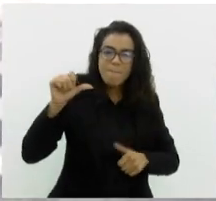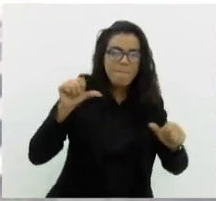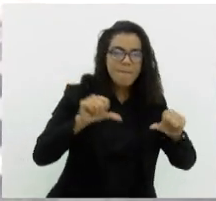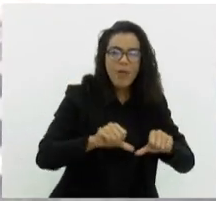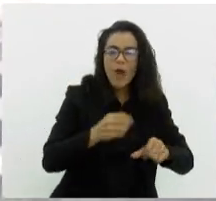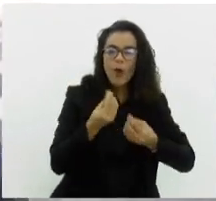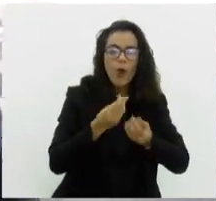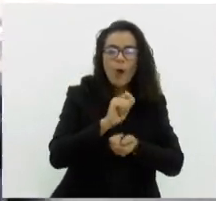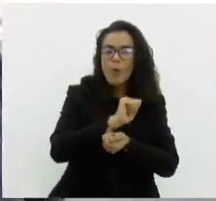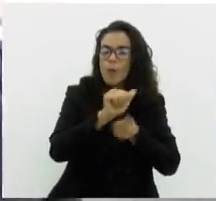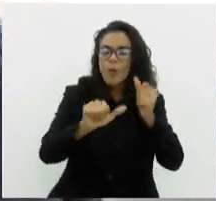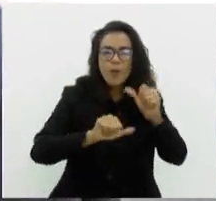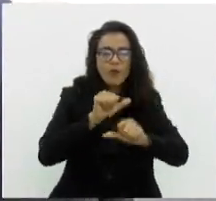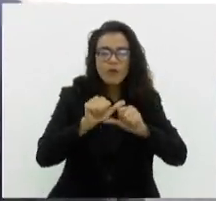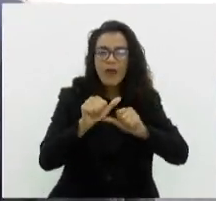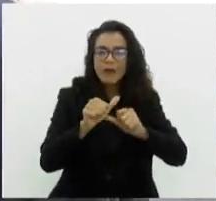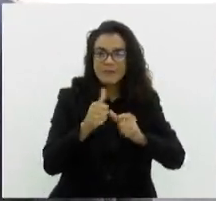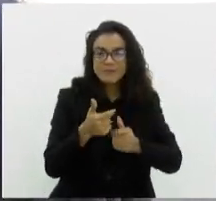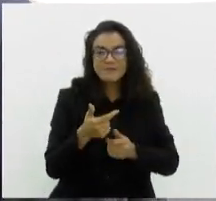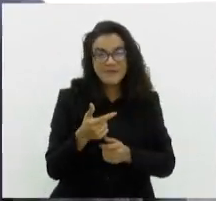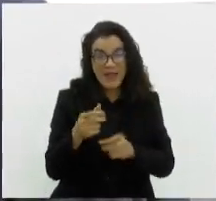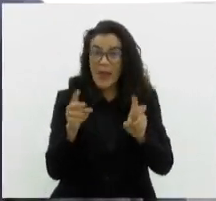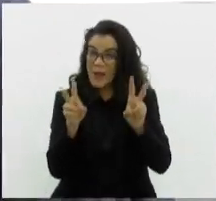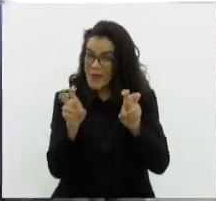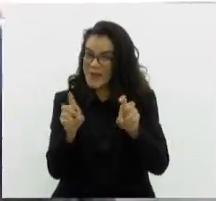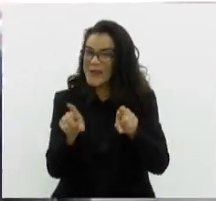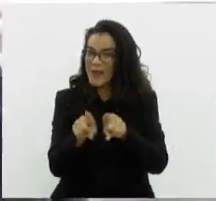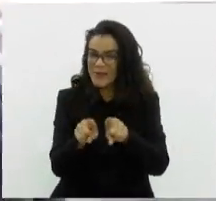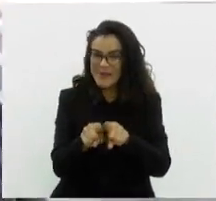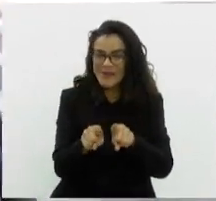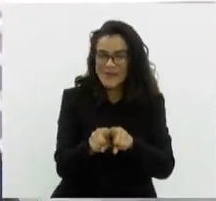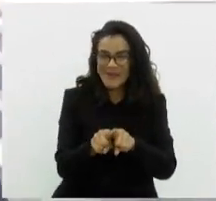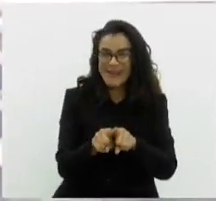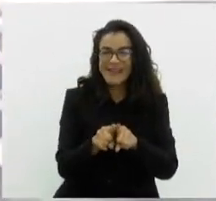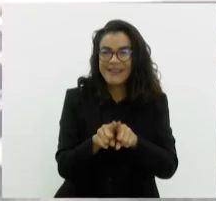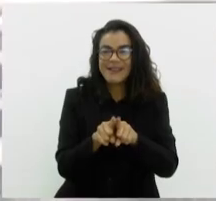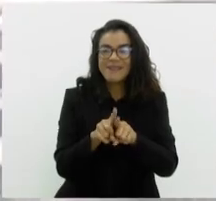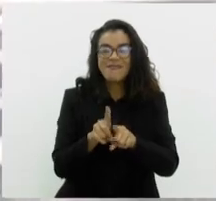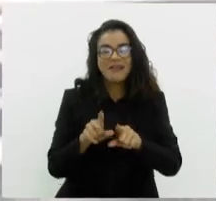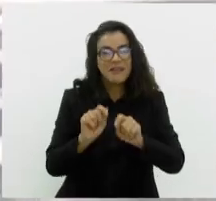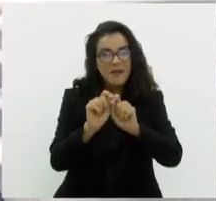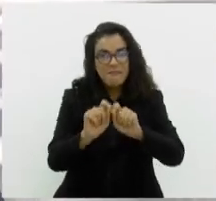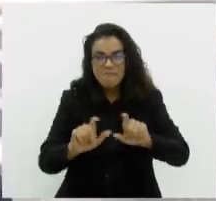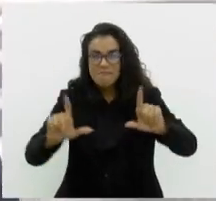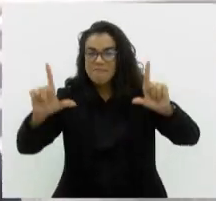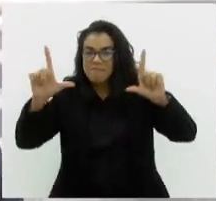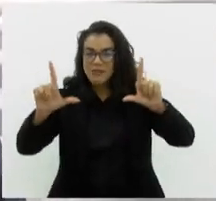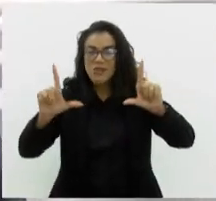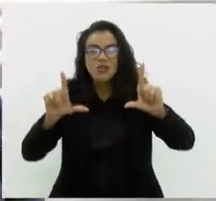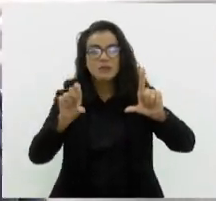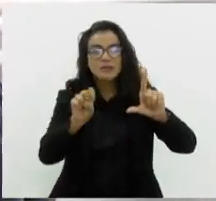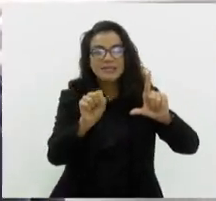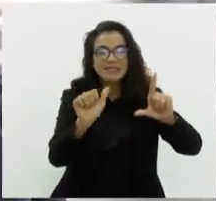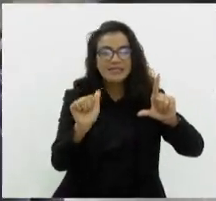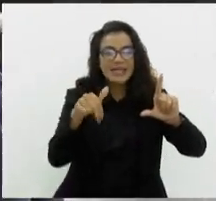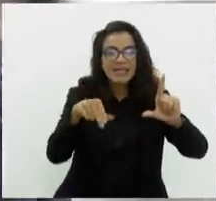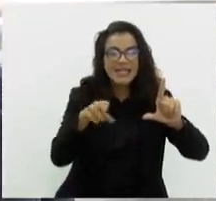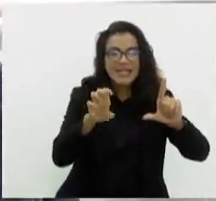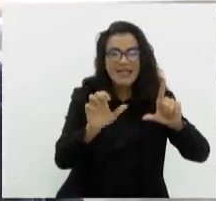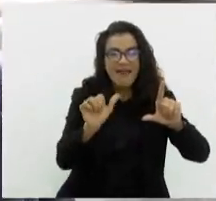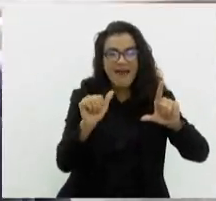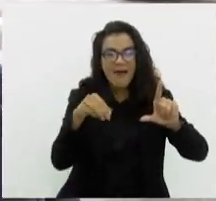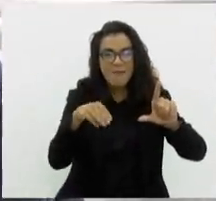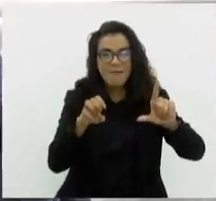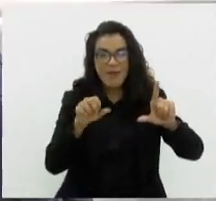esse cenário? Como reverter essa situação? Também é um dos temas do encontro. A gente vai ter ali um painel sobre saneamento com investimento.